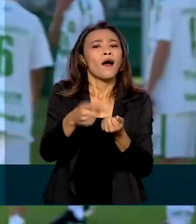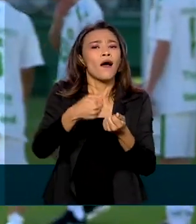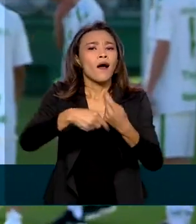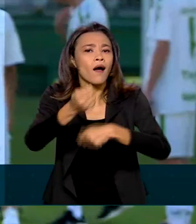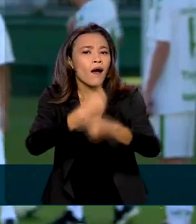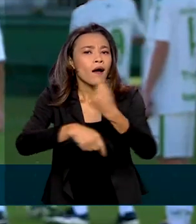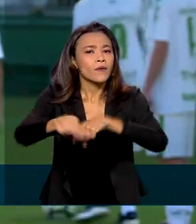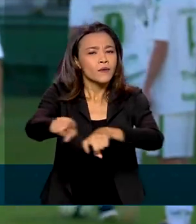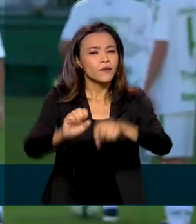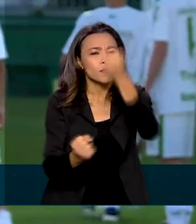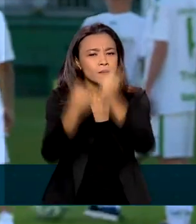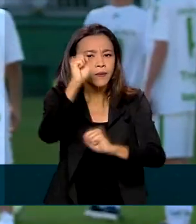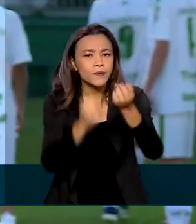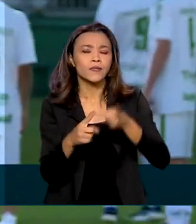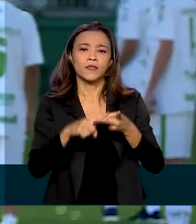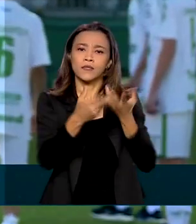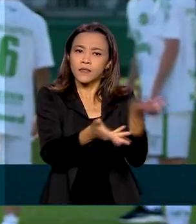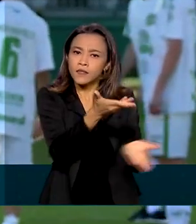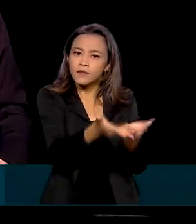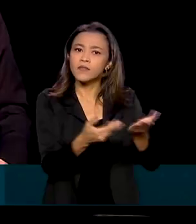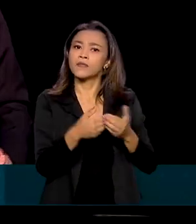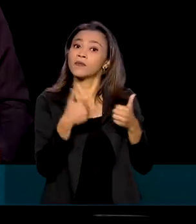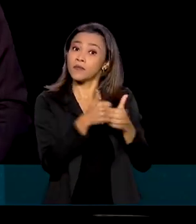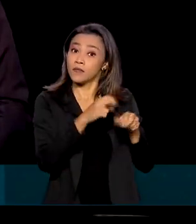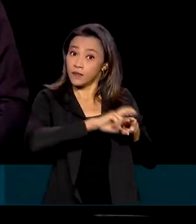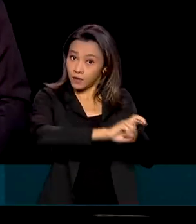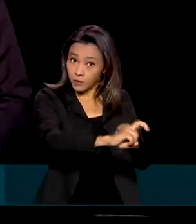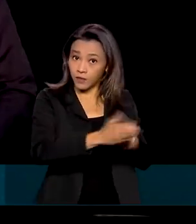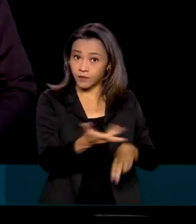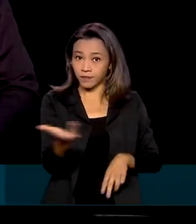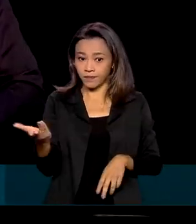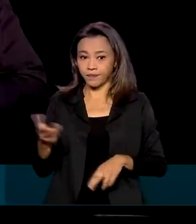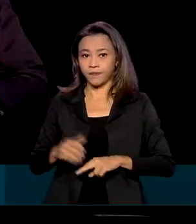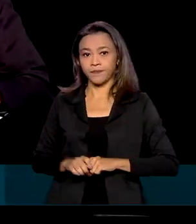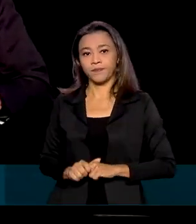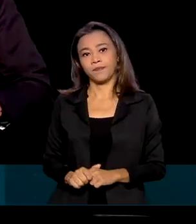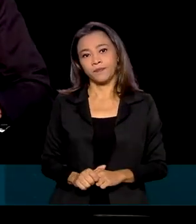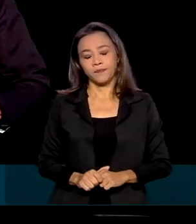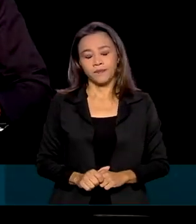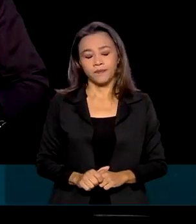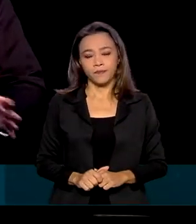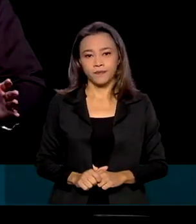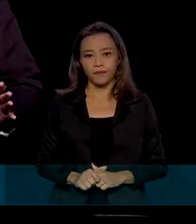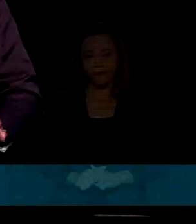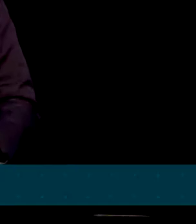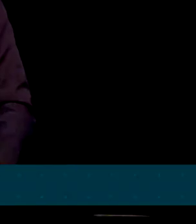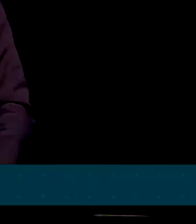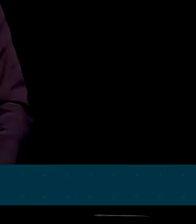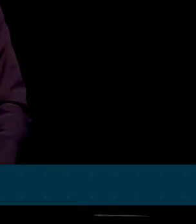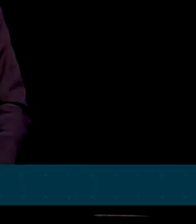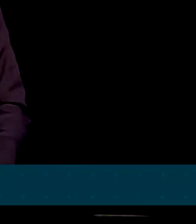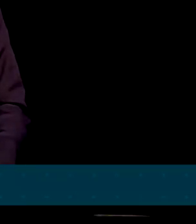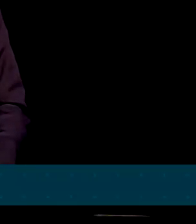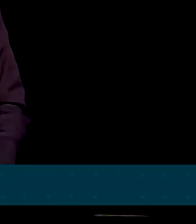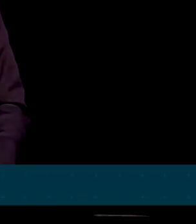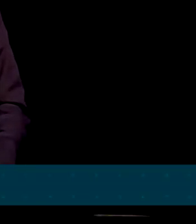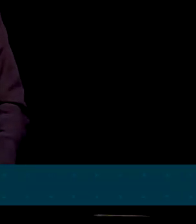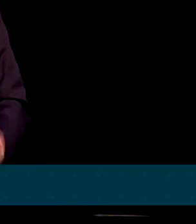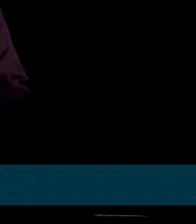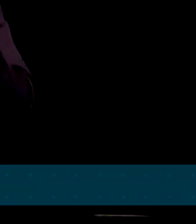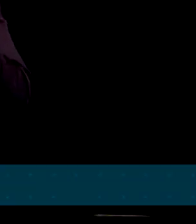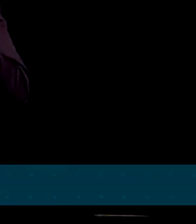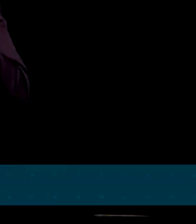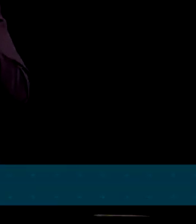turismo, serviços, comércio e transportes. Hoje estamos vendo o Brasil saindo da situação complicada que